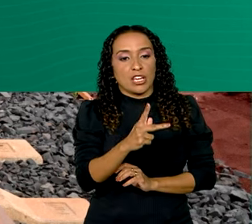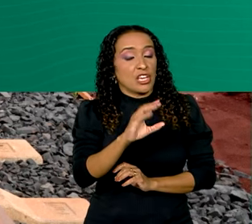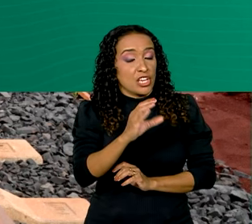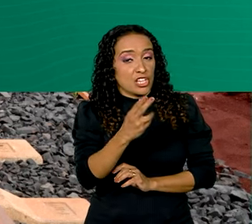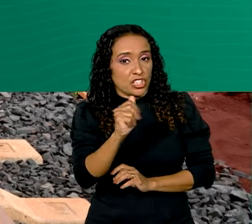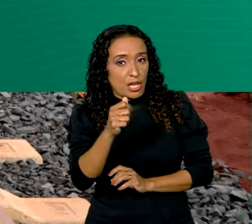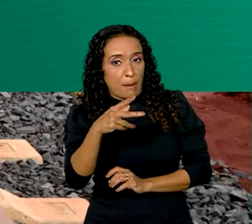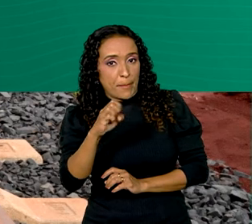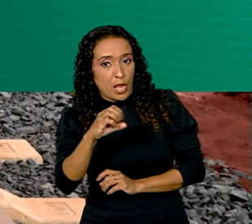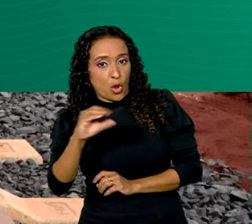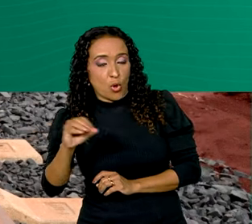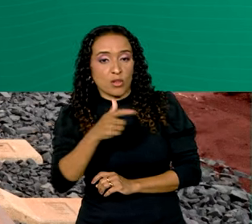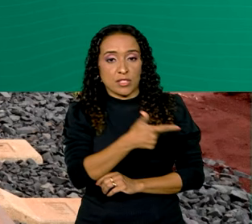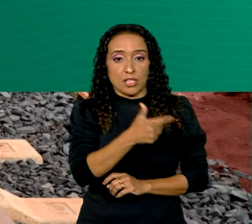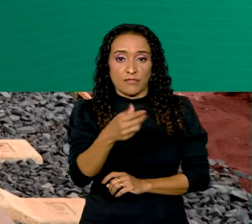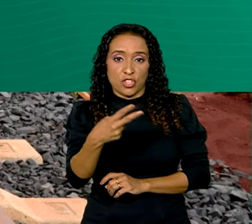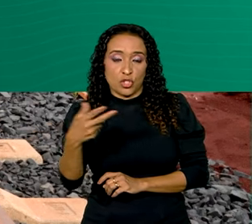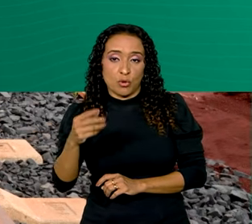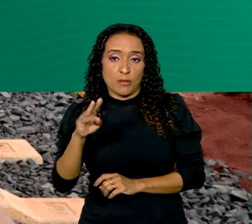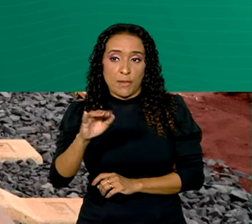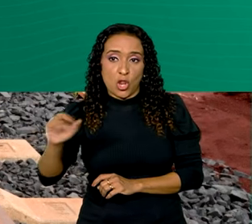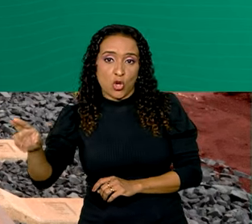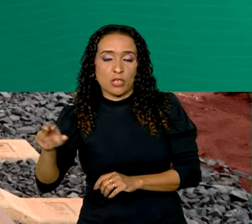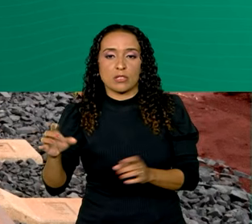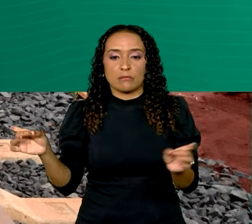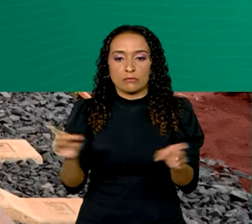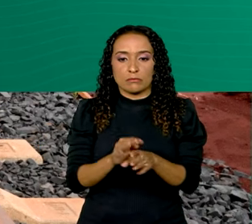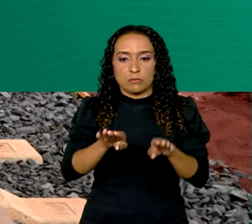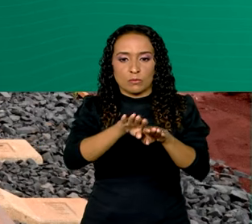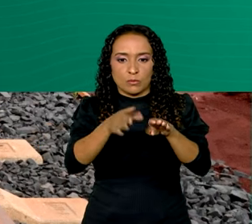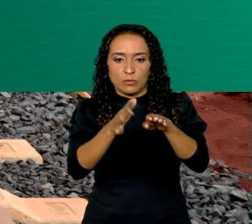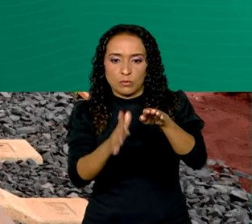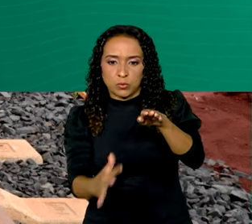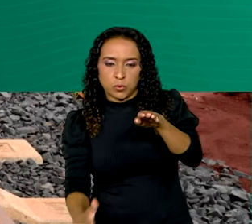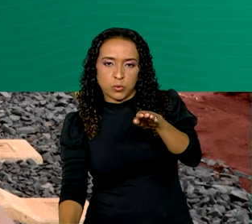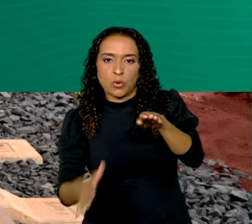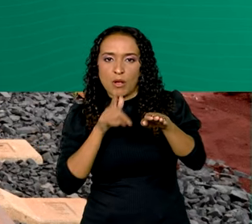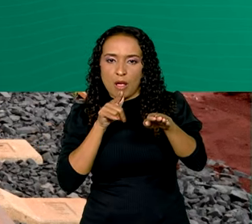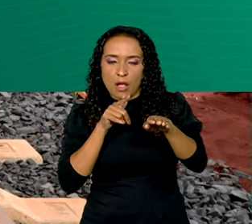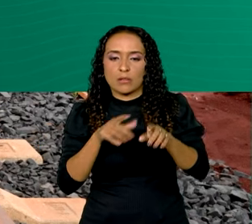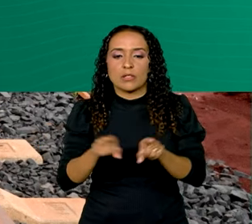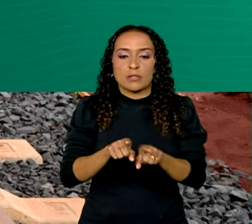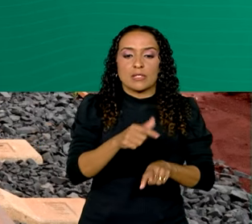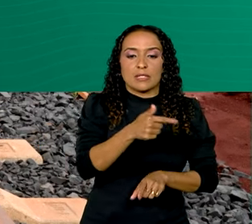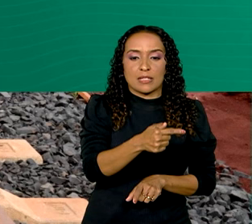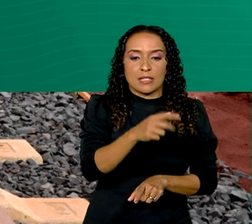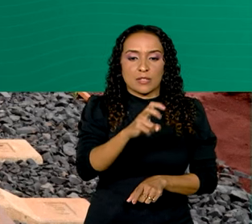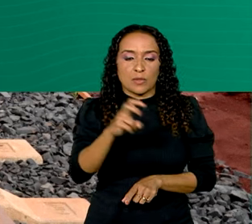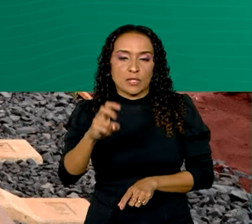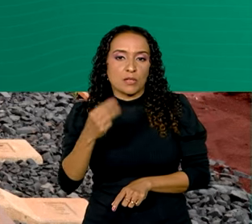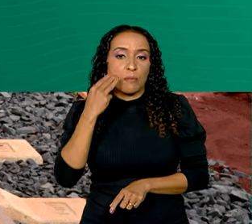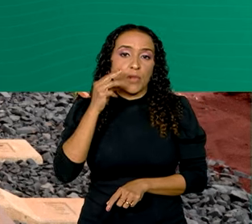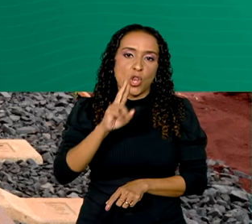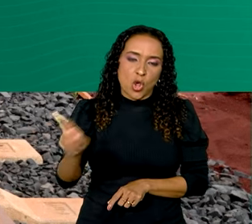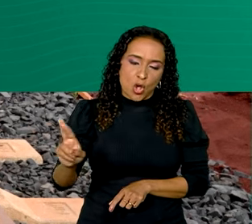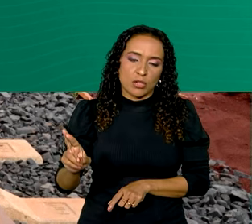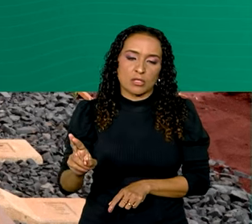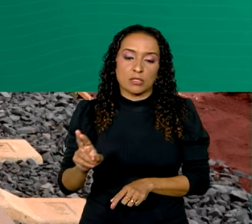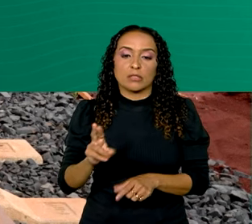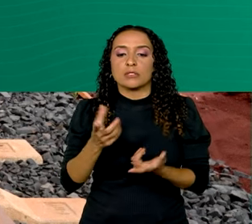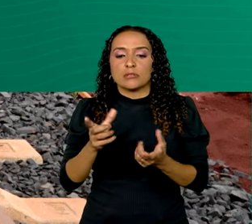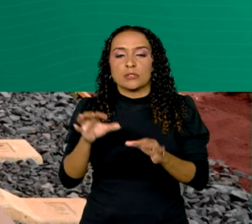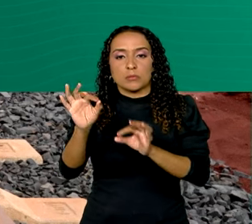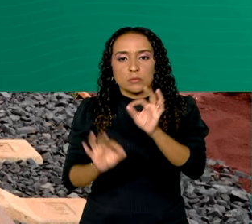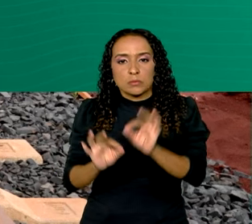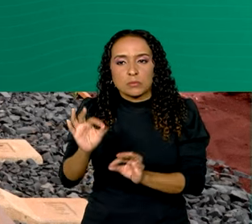122 milhões de reais para conclusão de barragens e 755 milhões para obras de abastecimento de